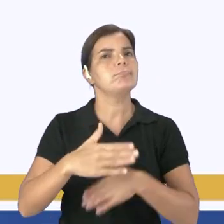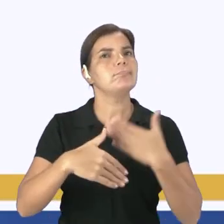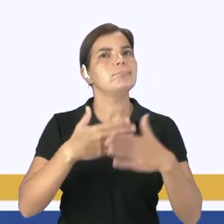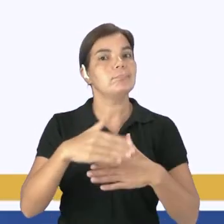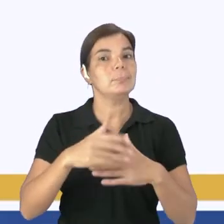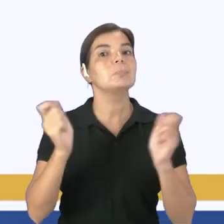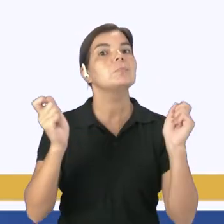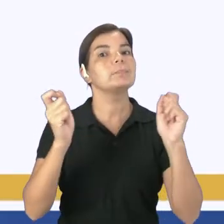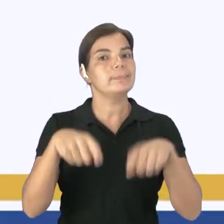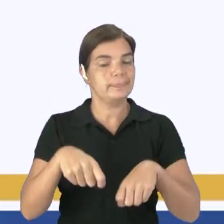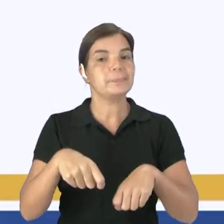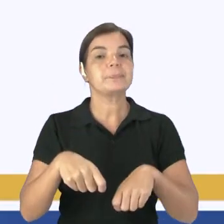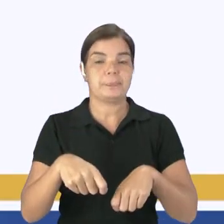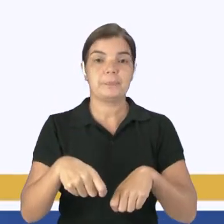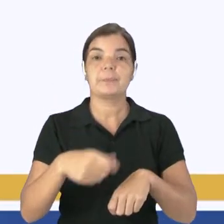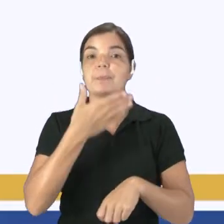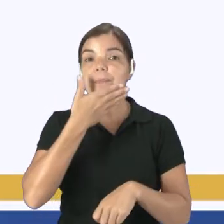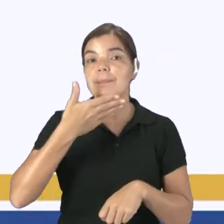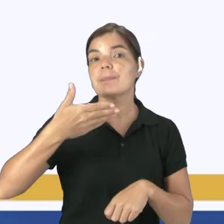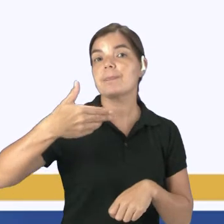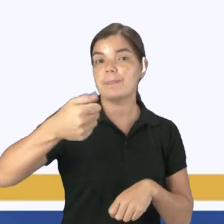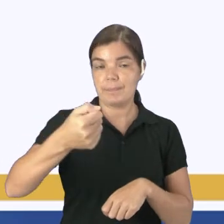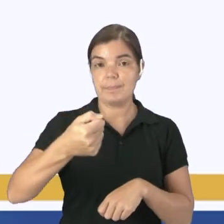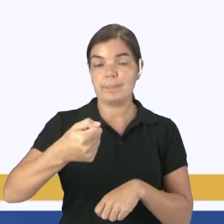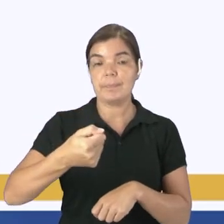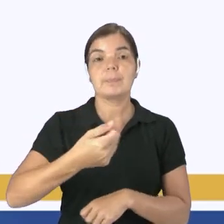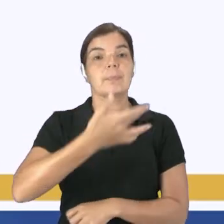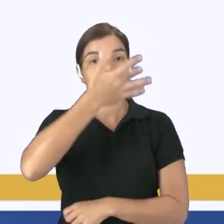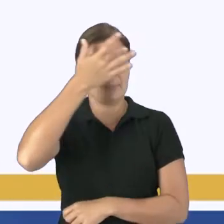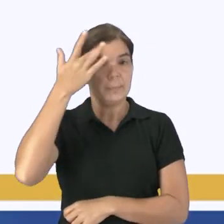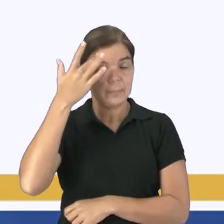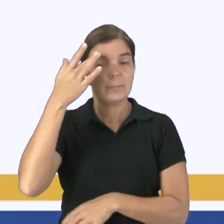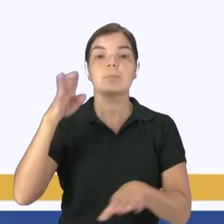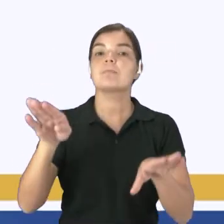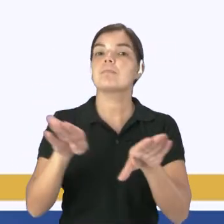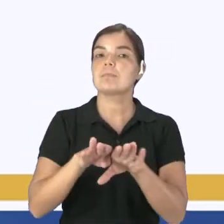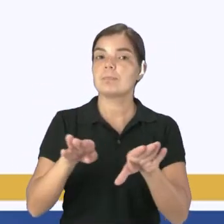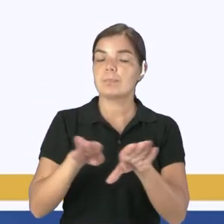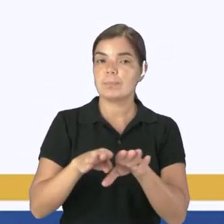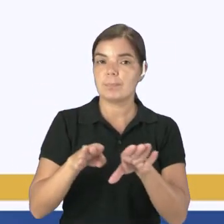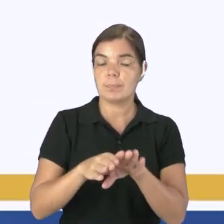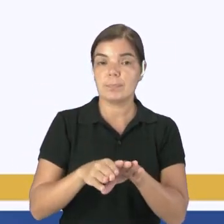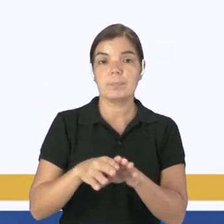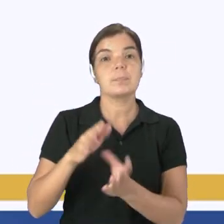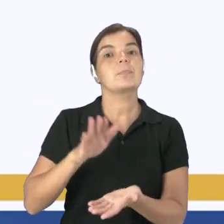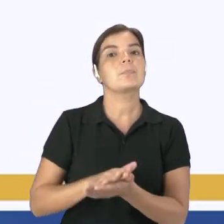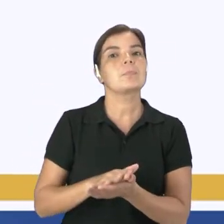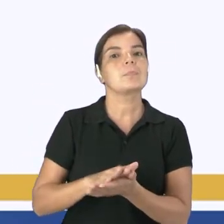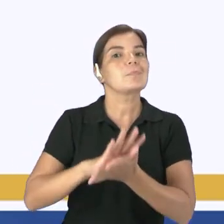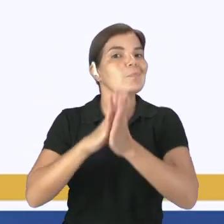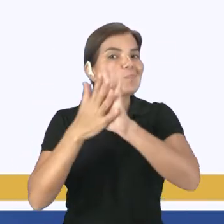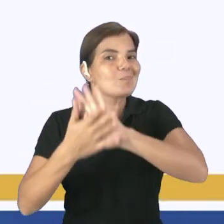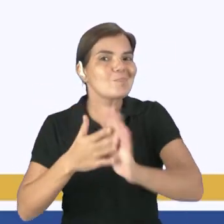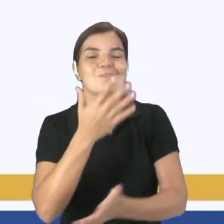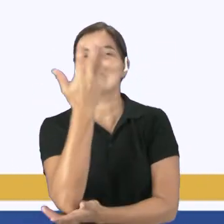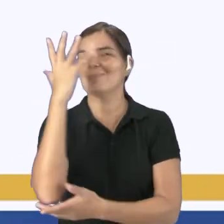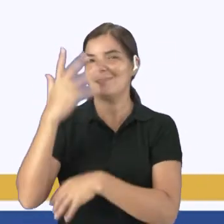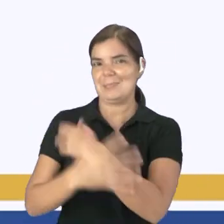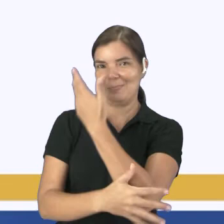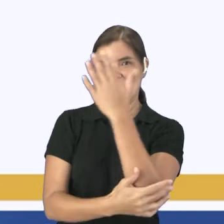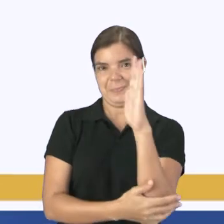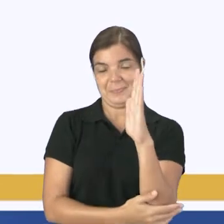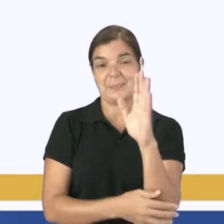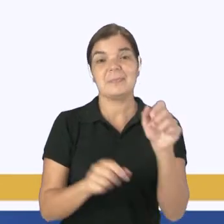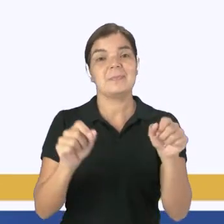de suprir as necessidades da humanidade, mas sem comprometer, né, a natureza. Sem fazer